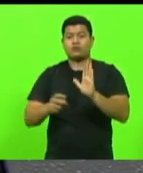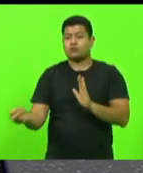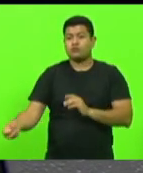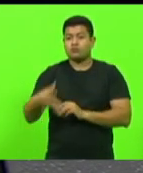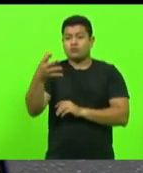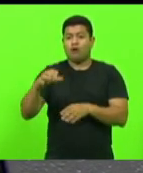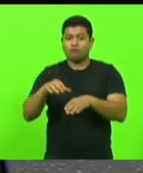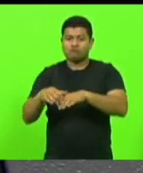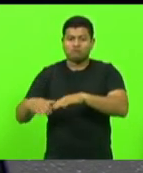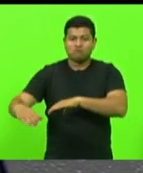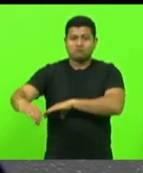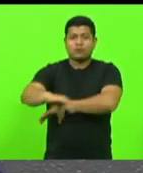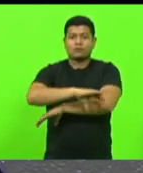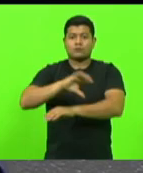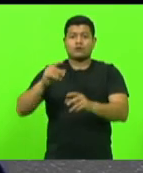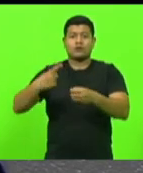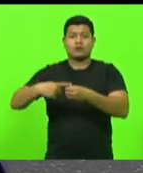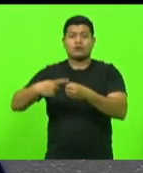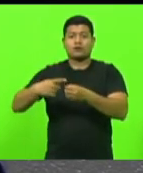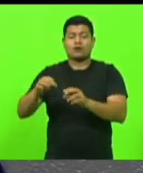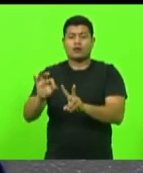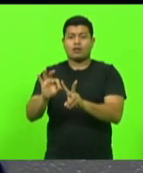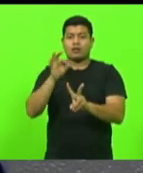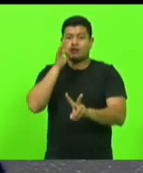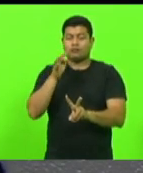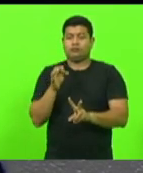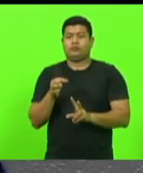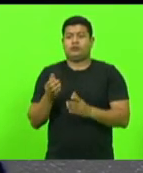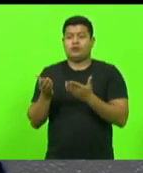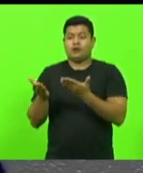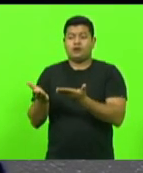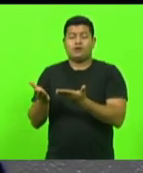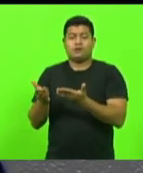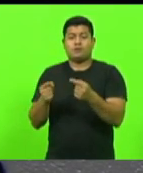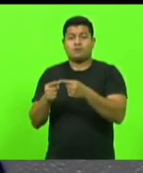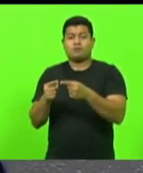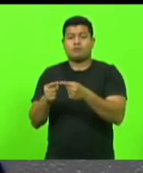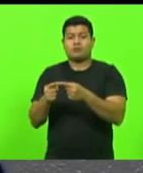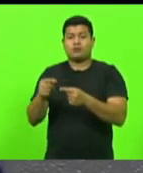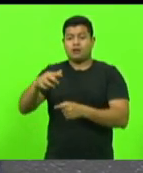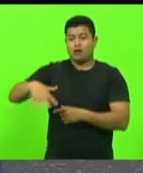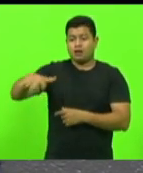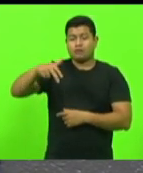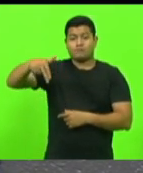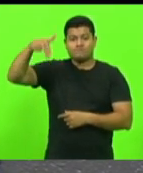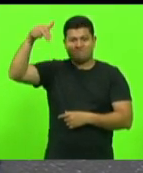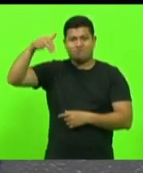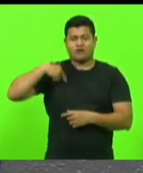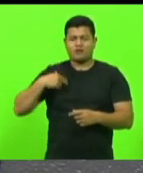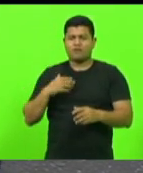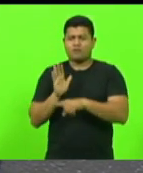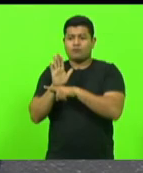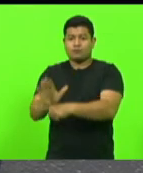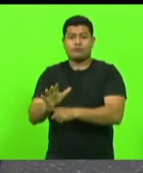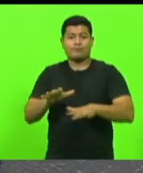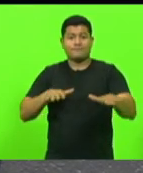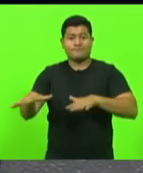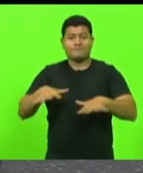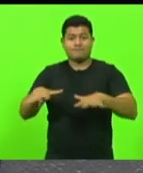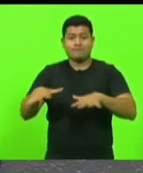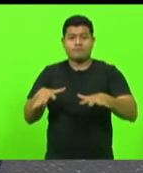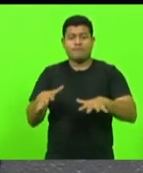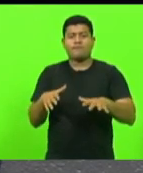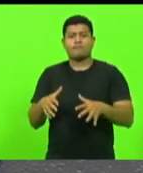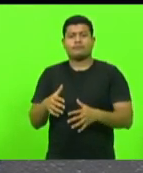município de Videira, o contorno norte, e que vai, sem dúvida, que dá mobilidade, dá fluidez, não